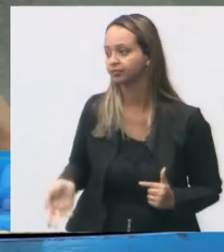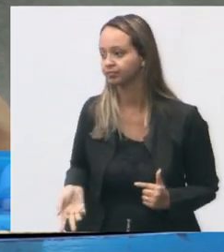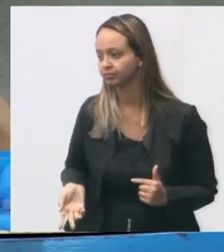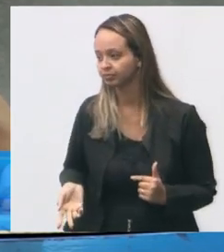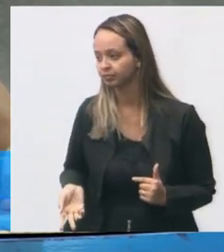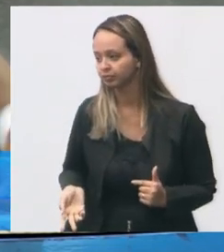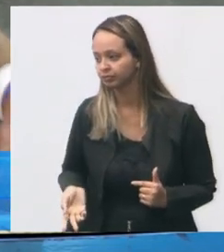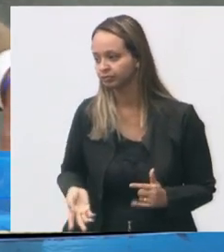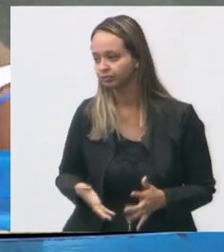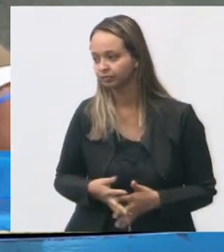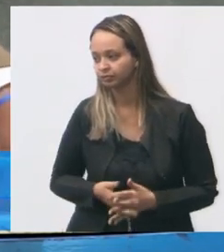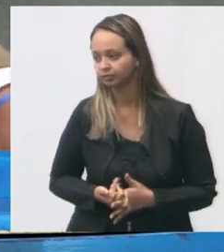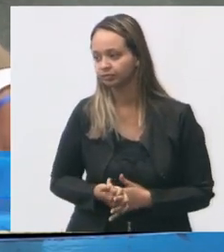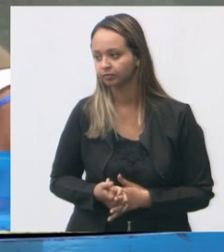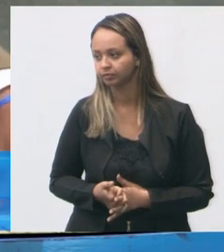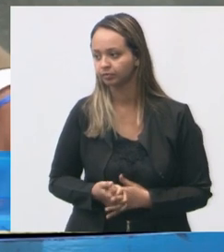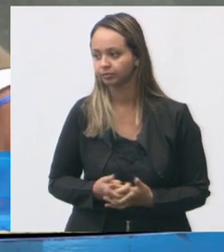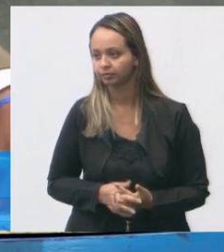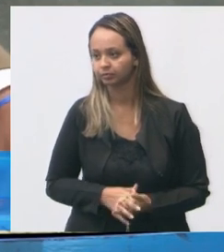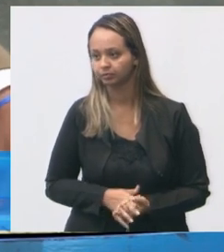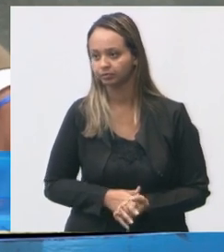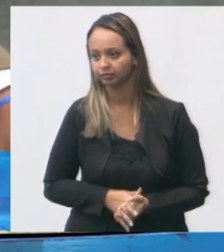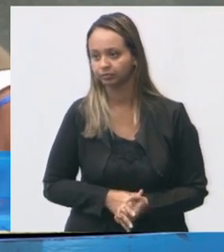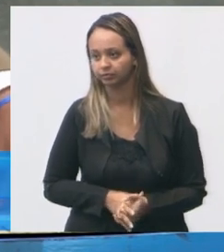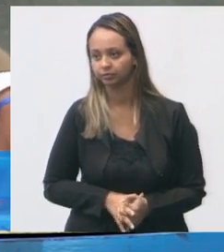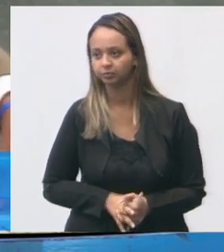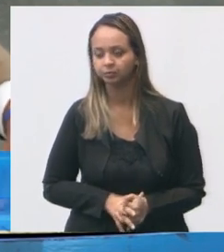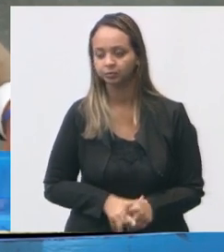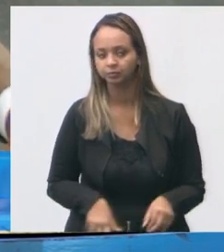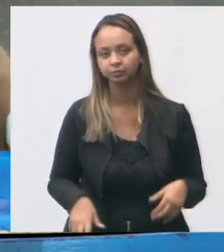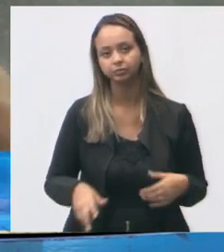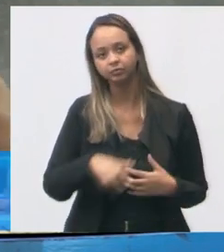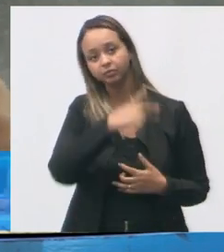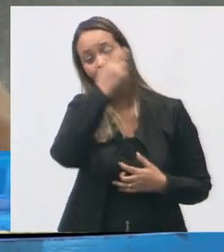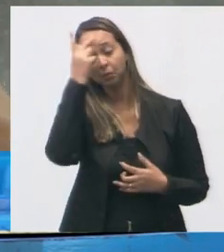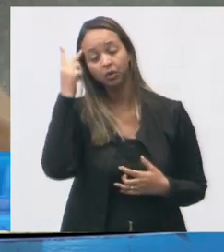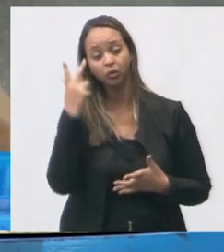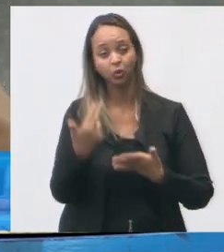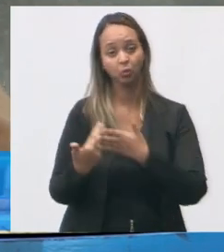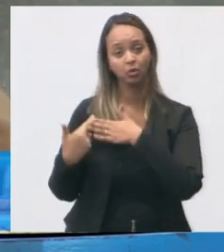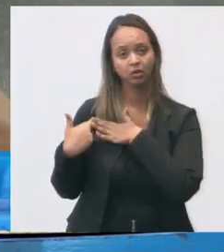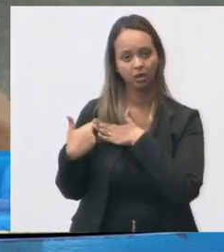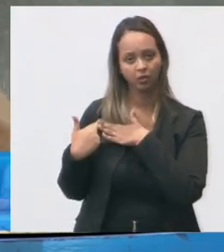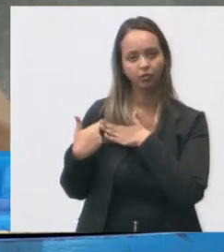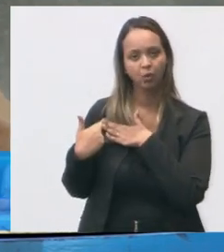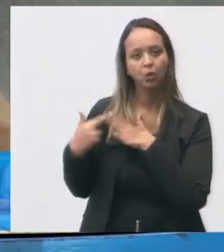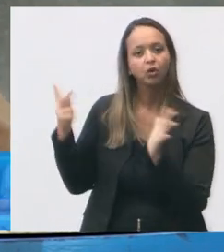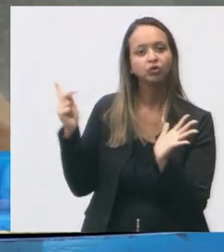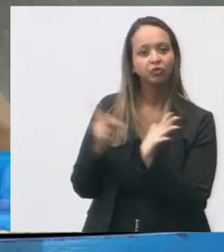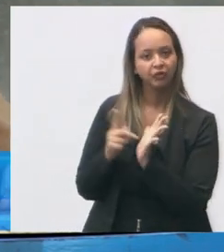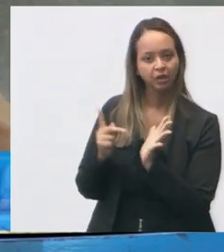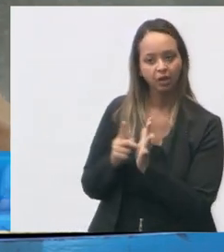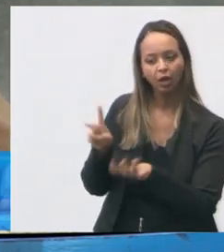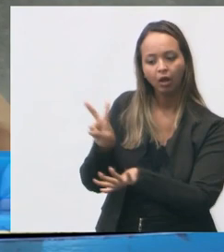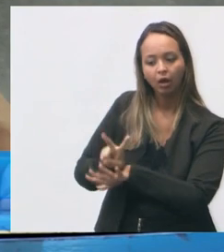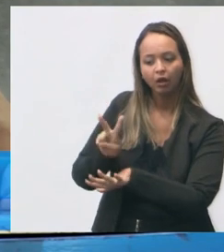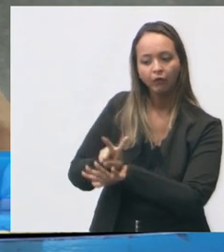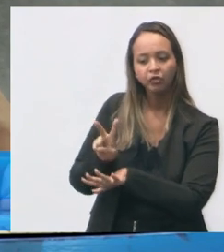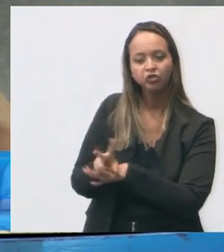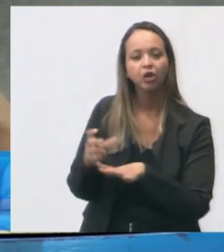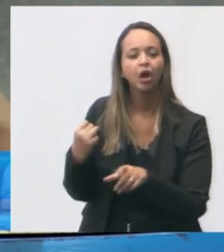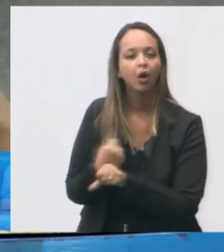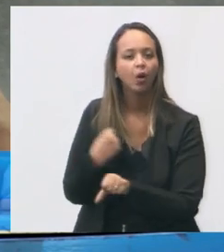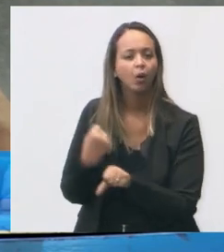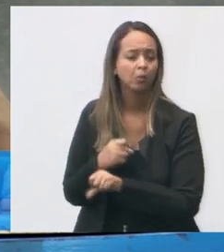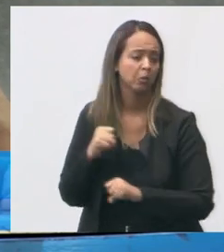É a pessoa responsável mesmo por fiscalizar. Podem